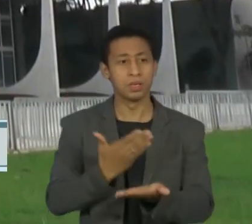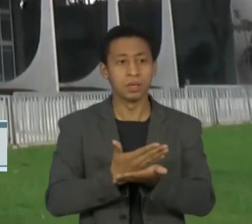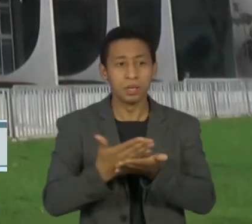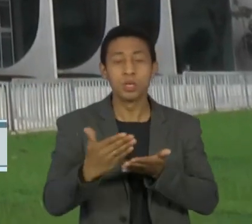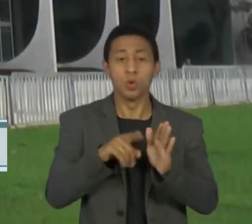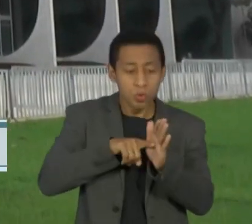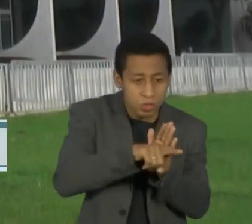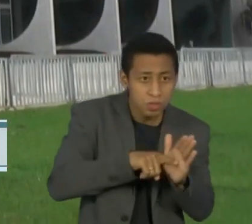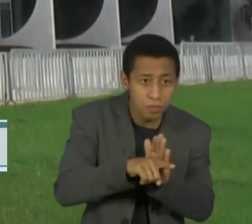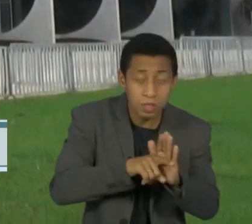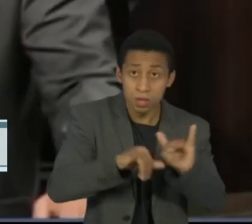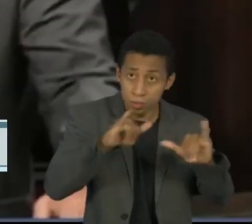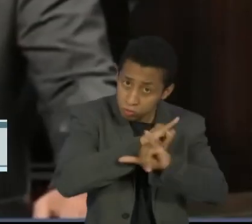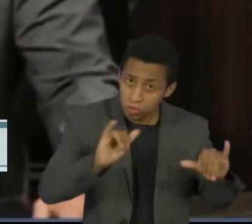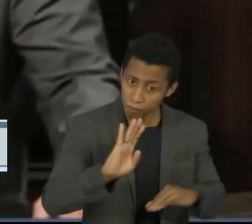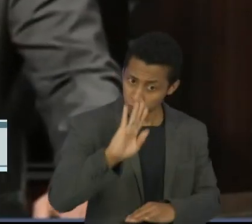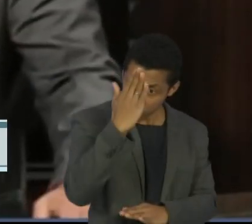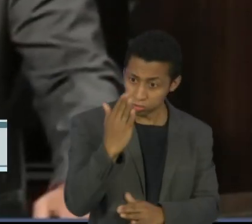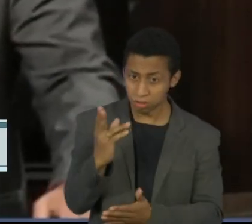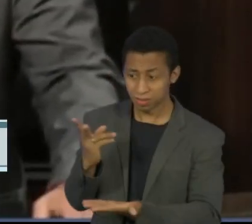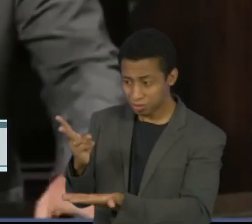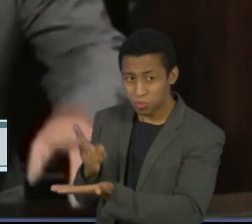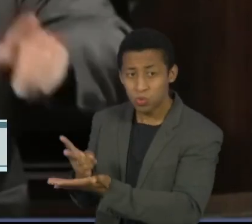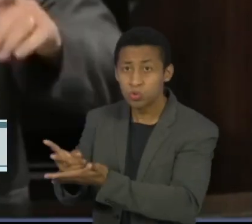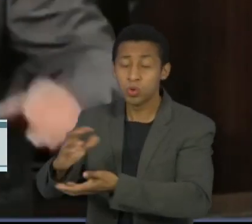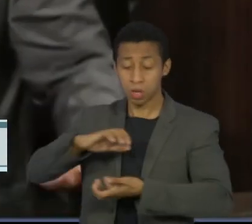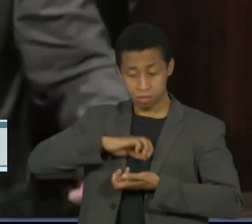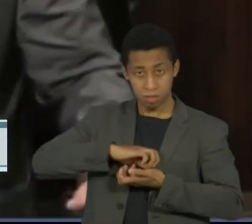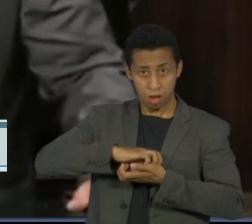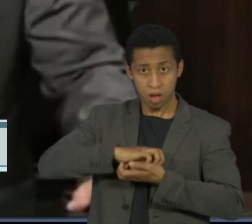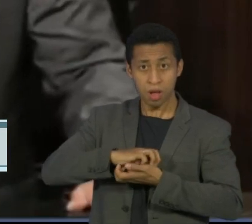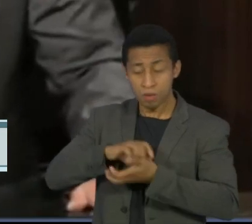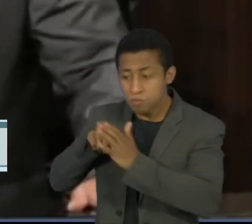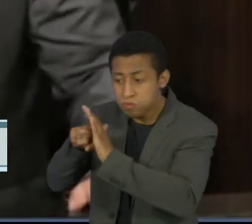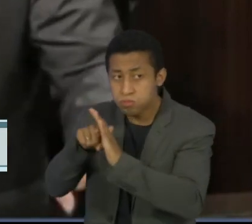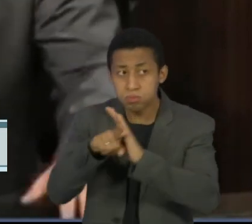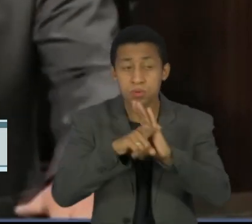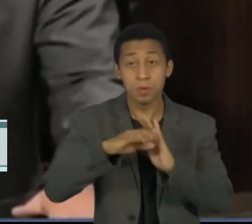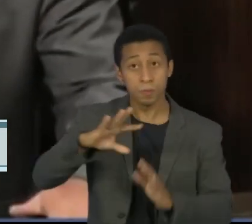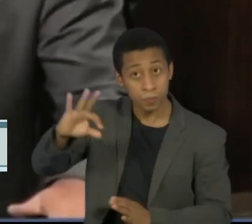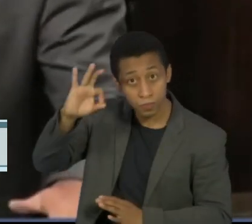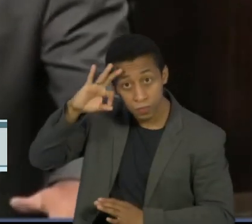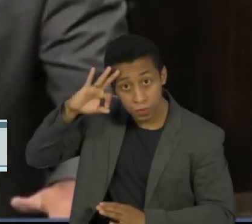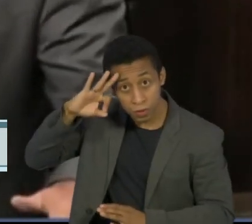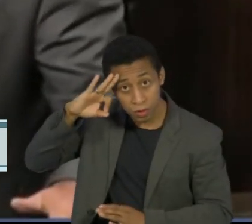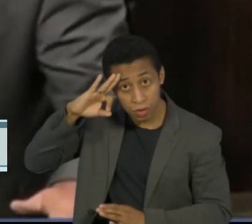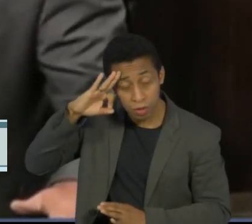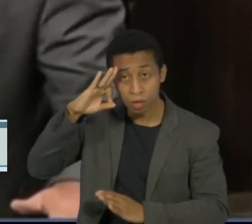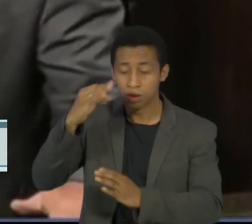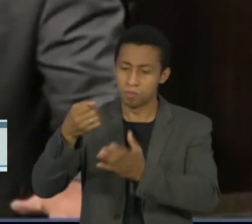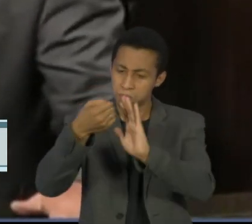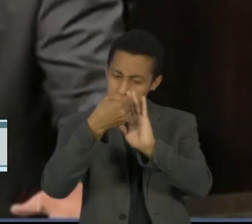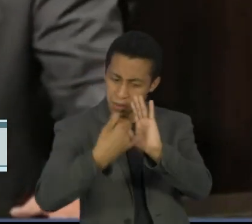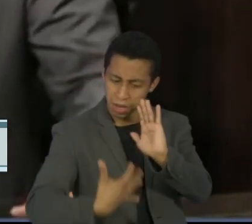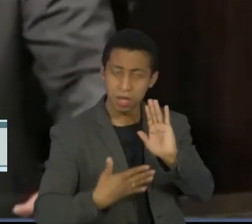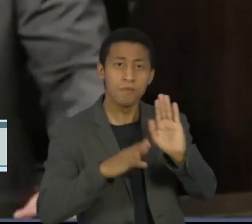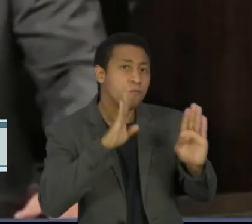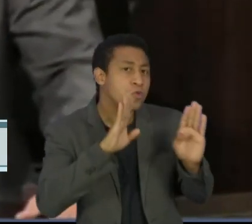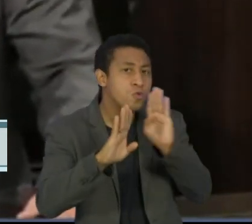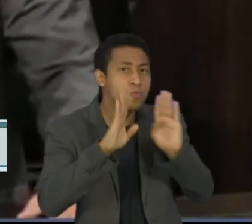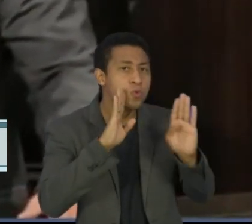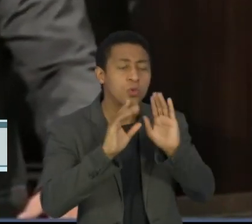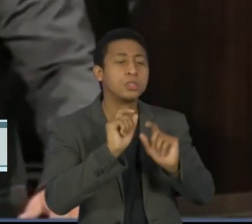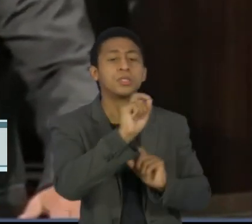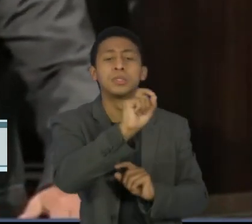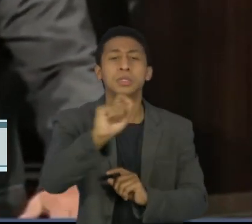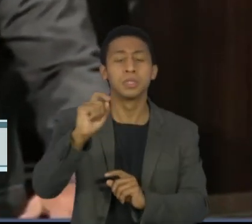de inquéritos no STF. Em nota, o senador Flávio Bolsonaro disse que, pelo relatório do Facebook, é impossível avaliar que tipo